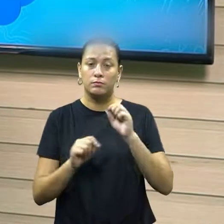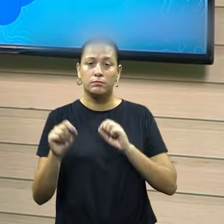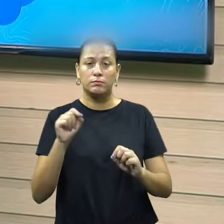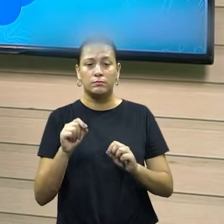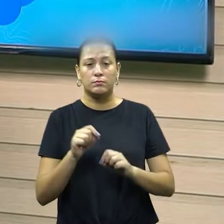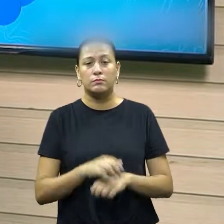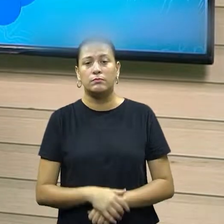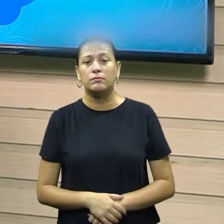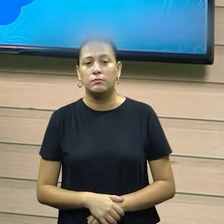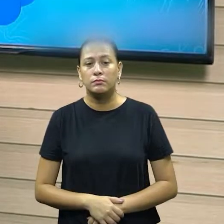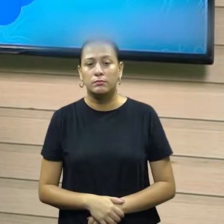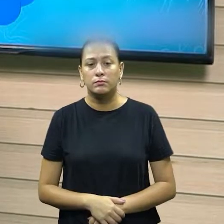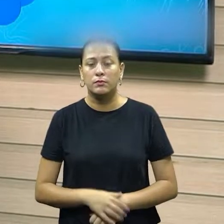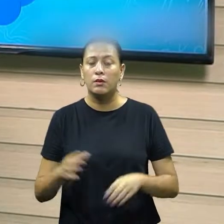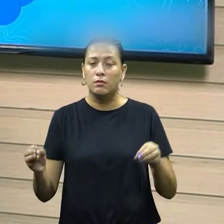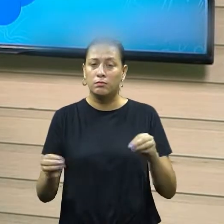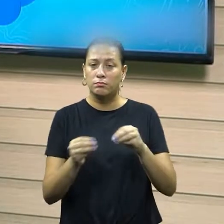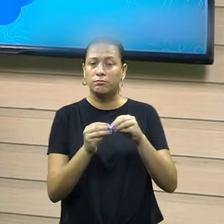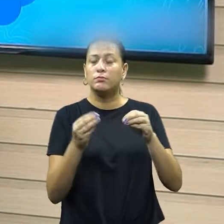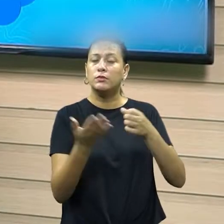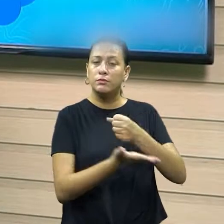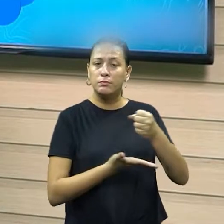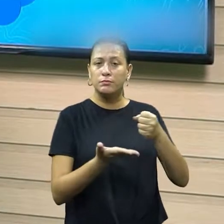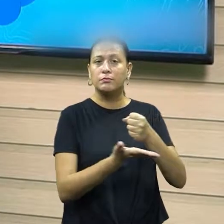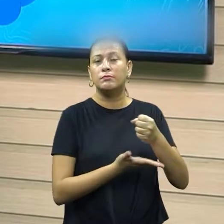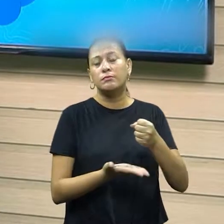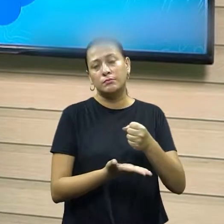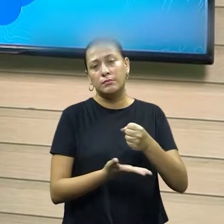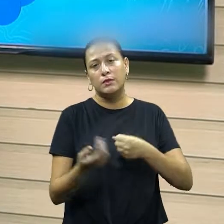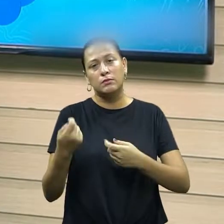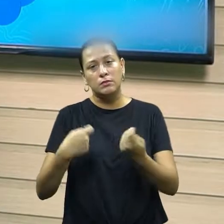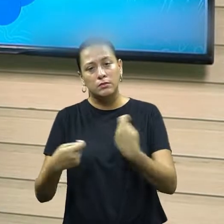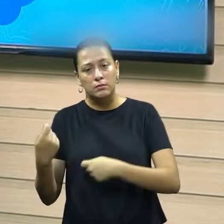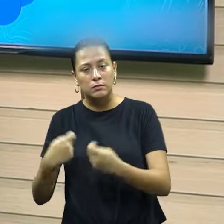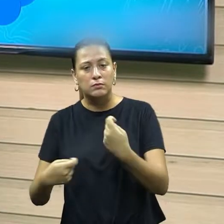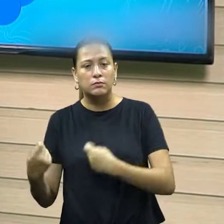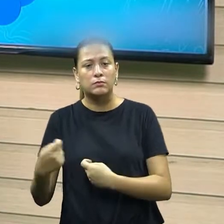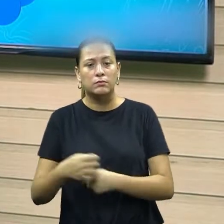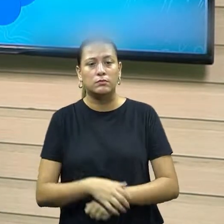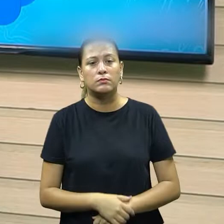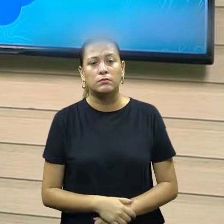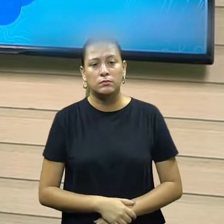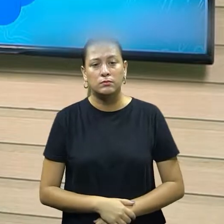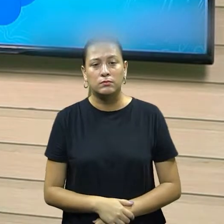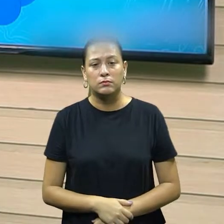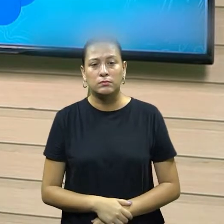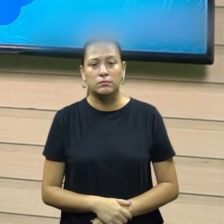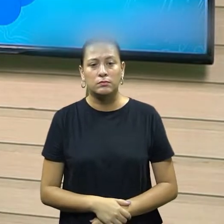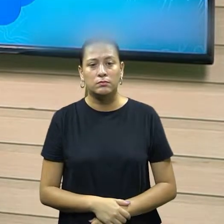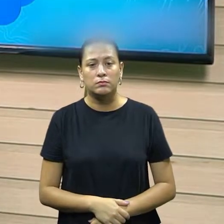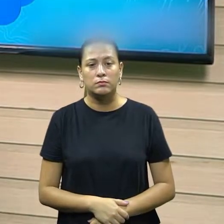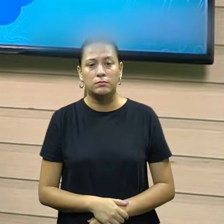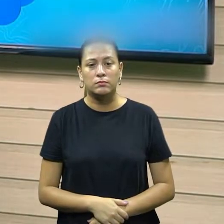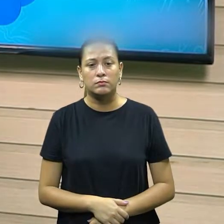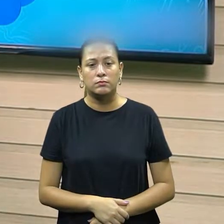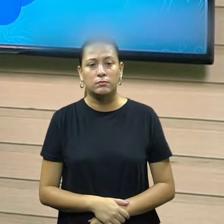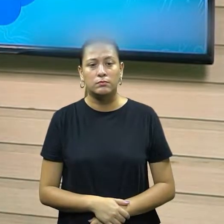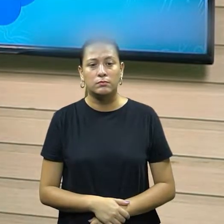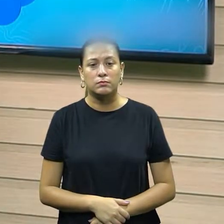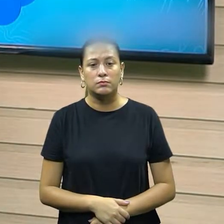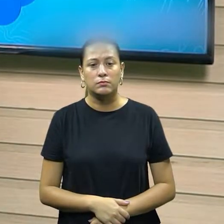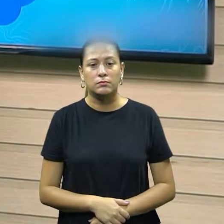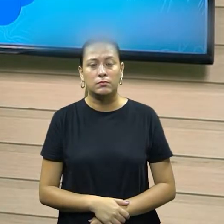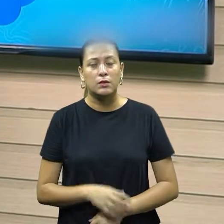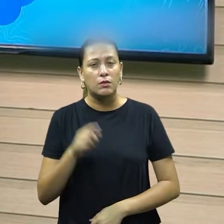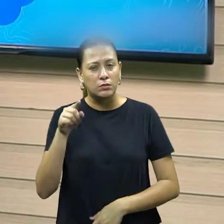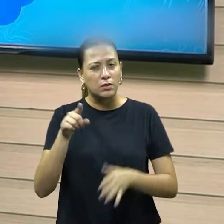são elementos, né, básicos desse processo de negociação. Isso não quer dizer que a gente vai parar por aqui. É necessário que a partir de que nós